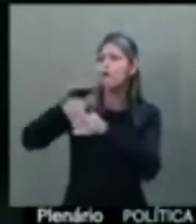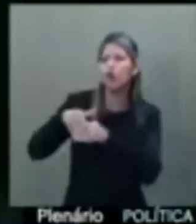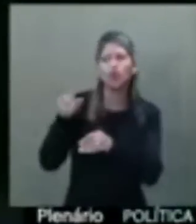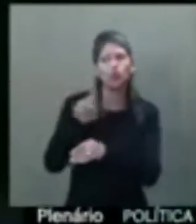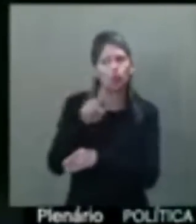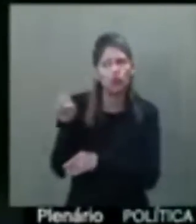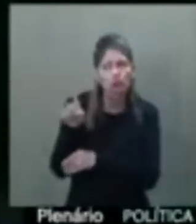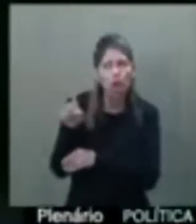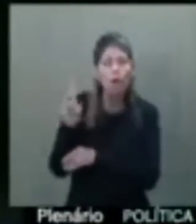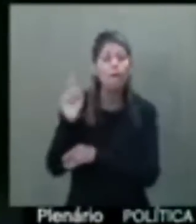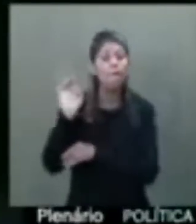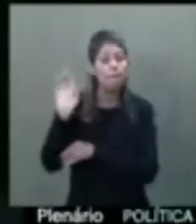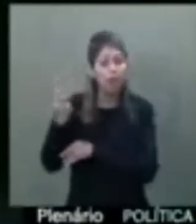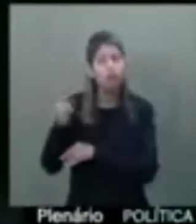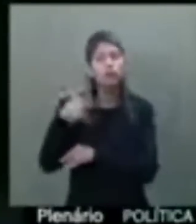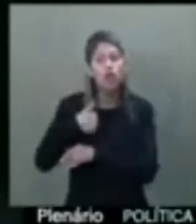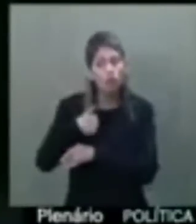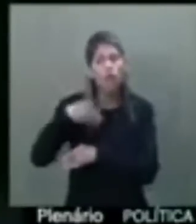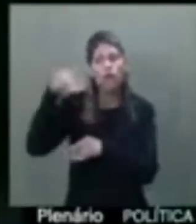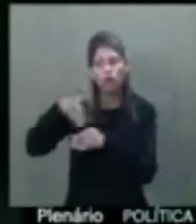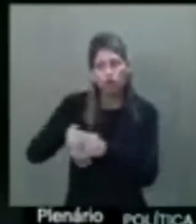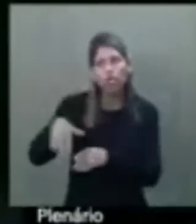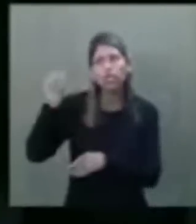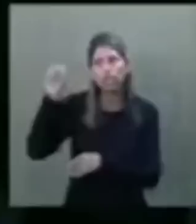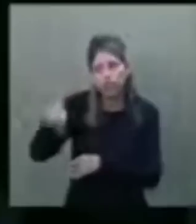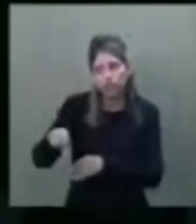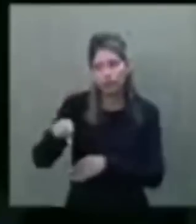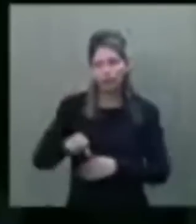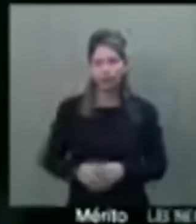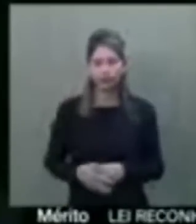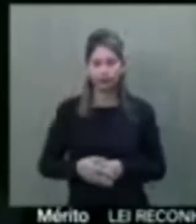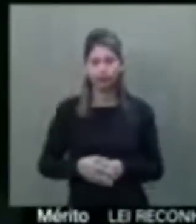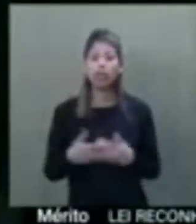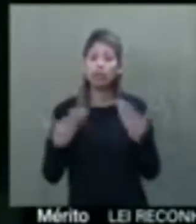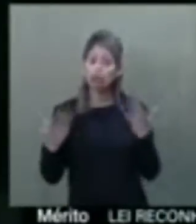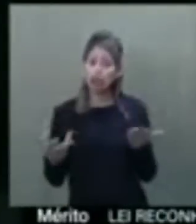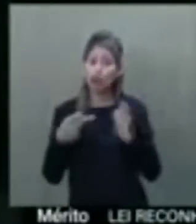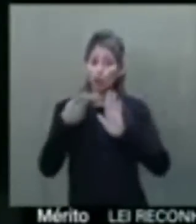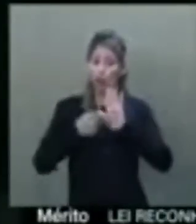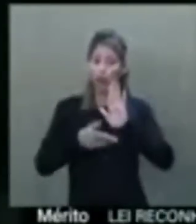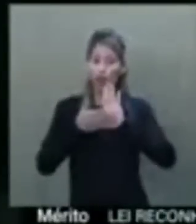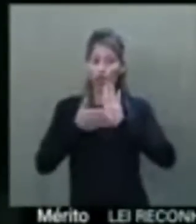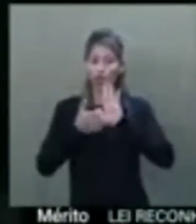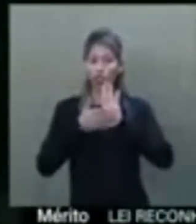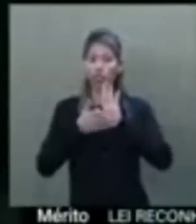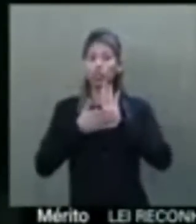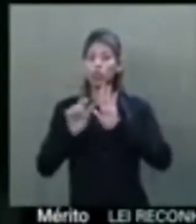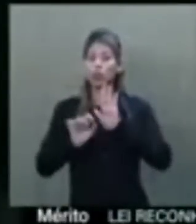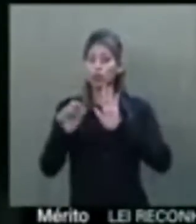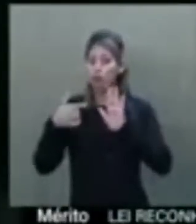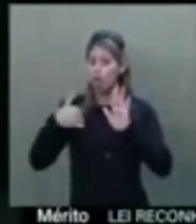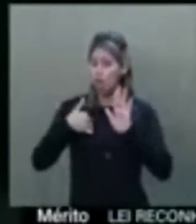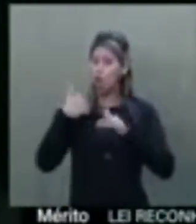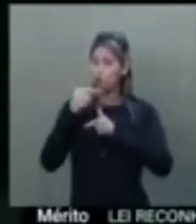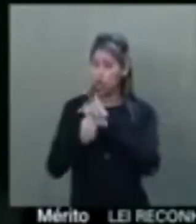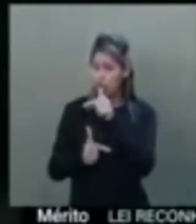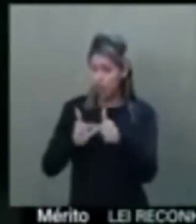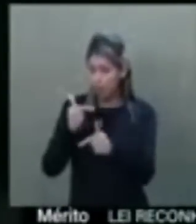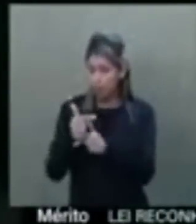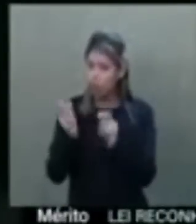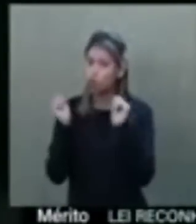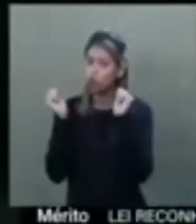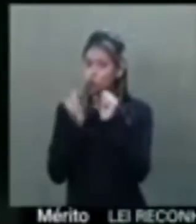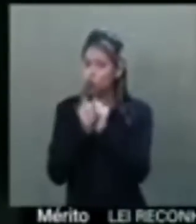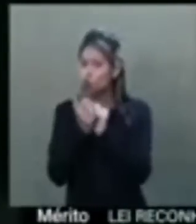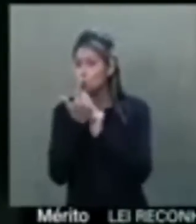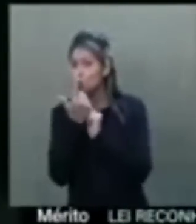eu estava no telefone celular. E cumprimentar a vossa excelência que esse é um projeto que já também eu trabalhei junto com outros